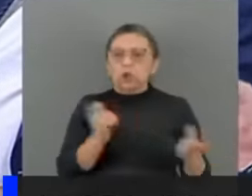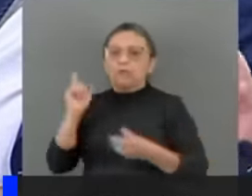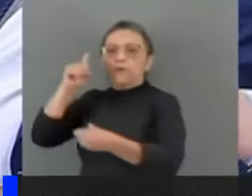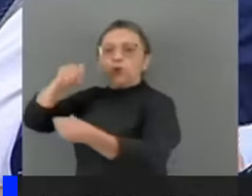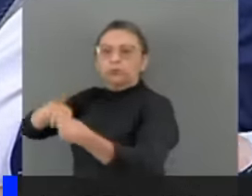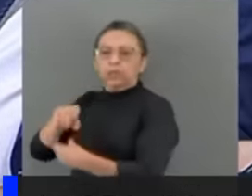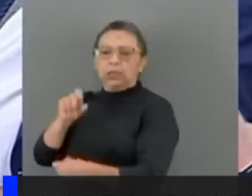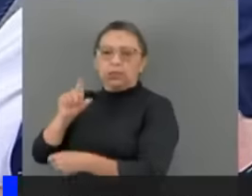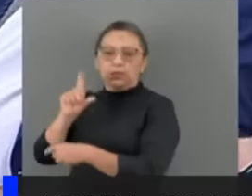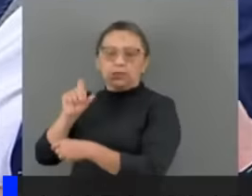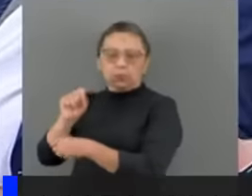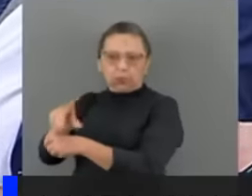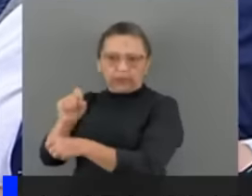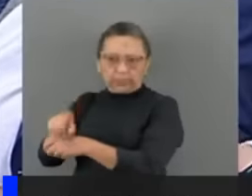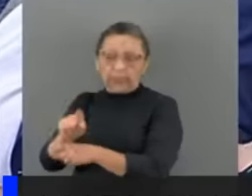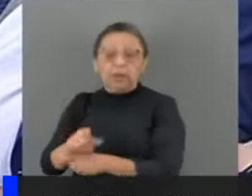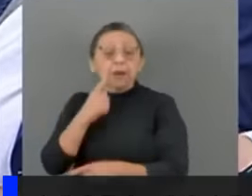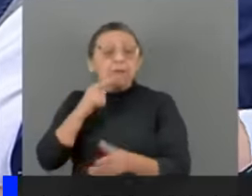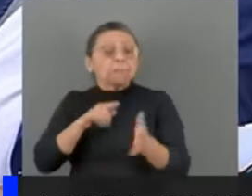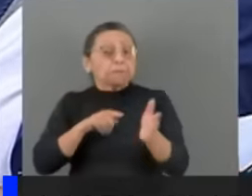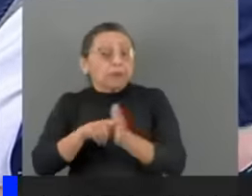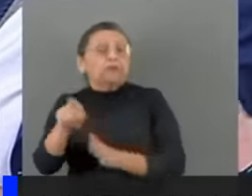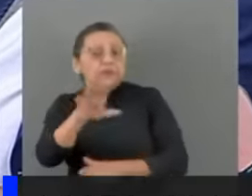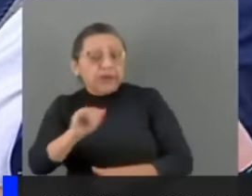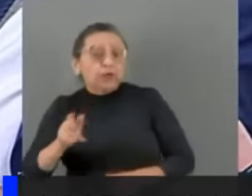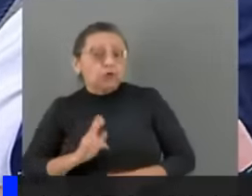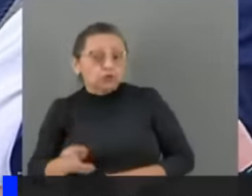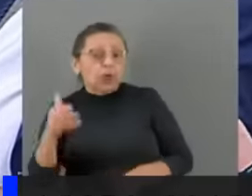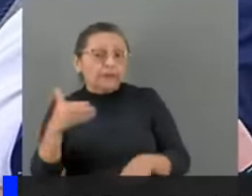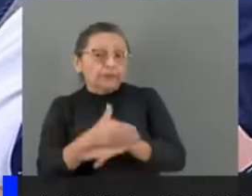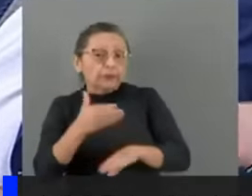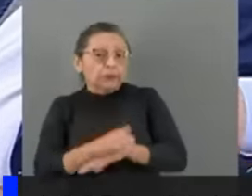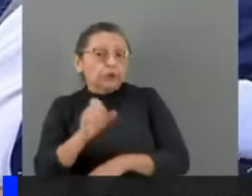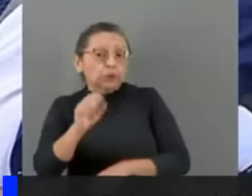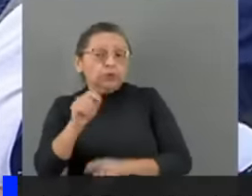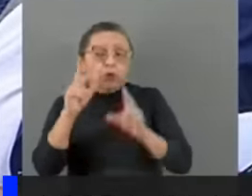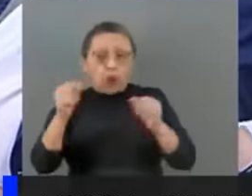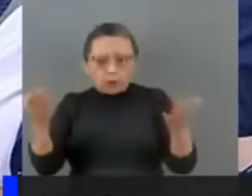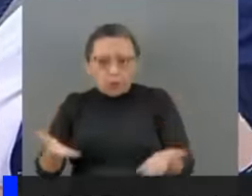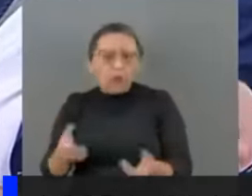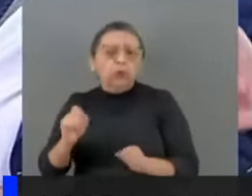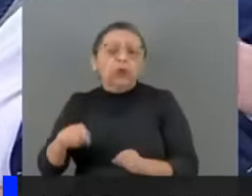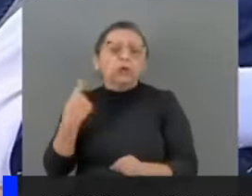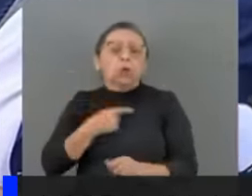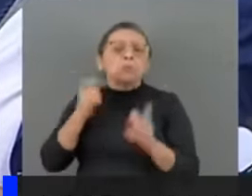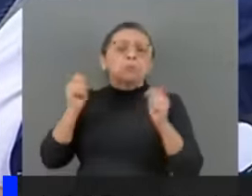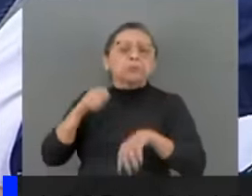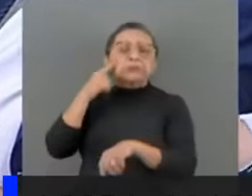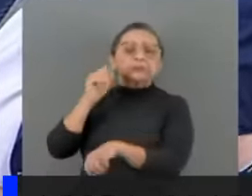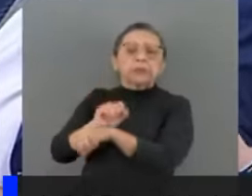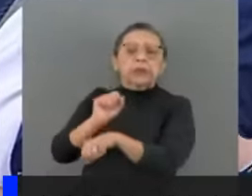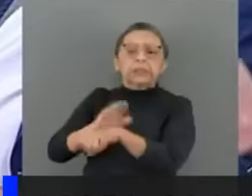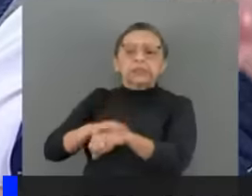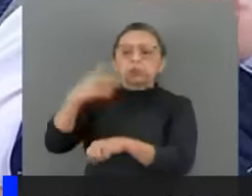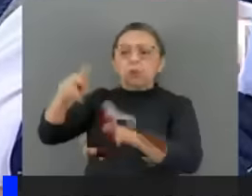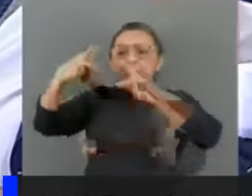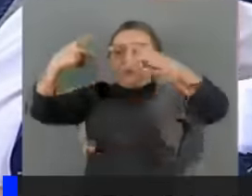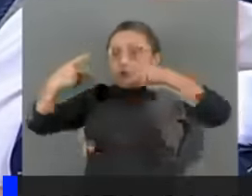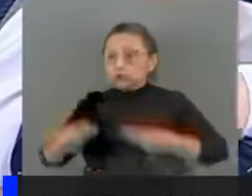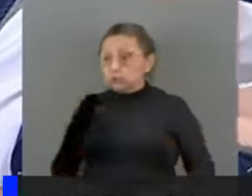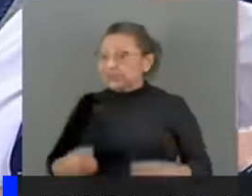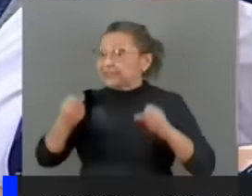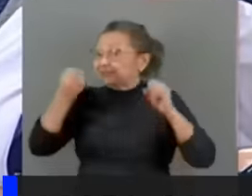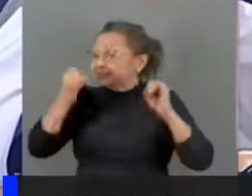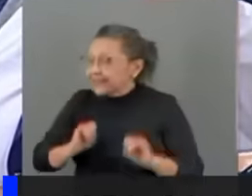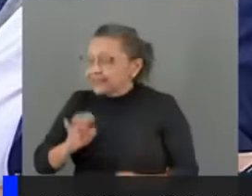continuará frequentando o Twitter, como frequenta hoje, o que nós podemos esperar da sua postura, se eventualmente